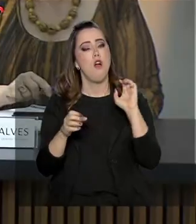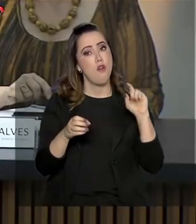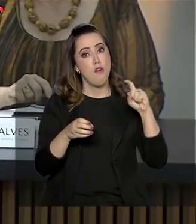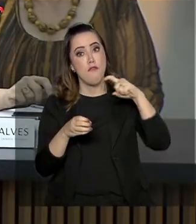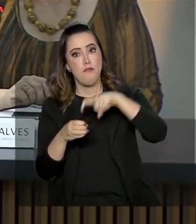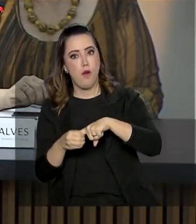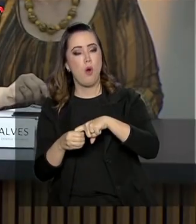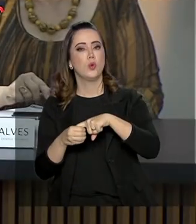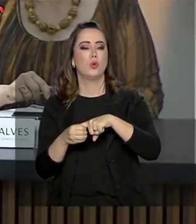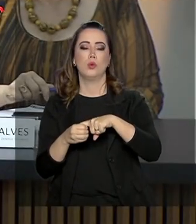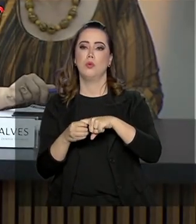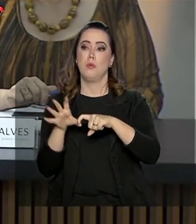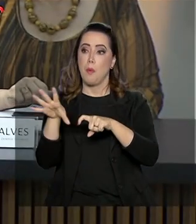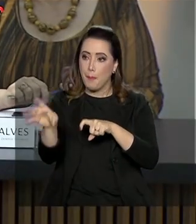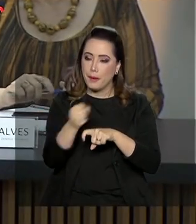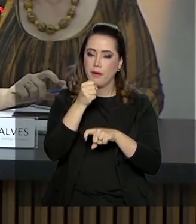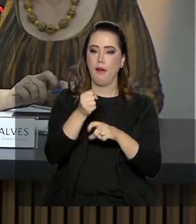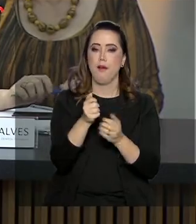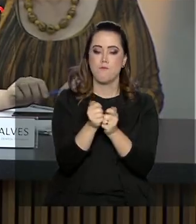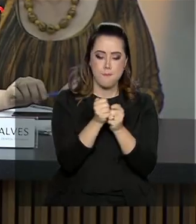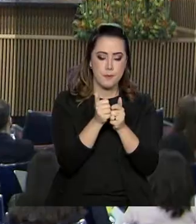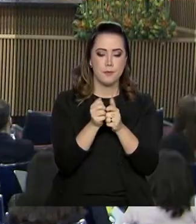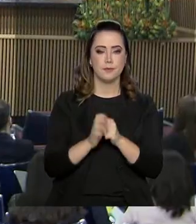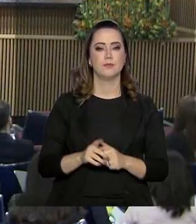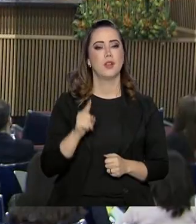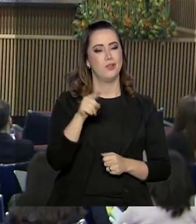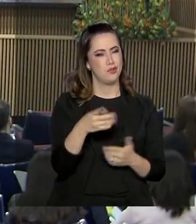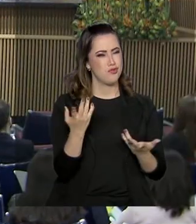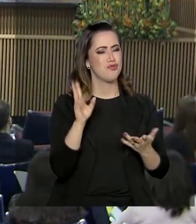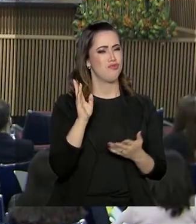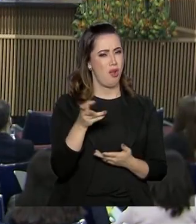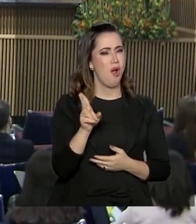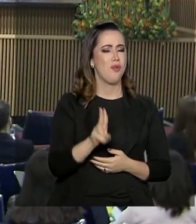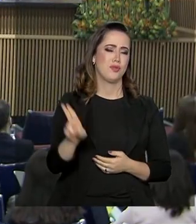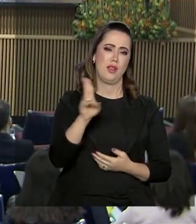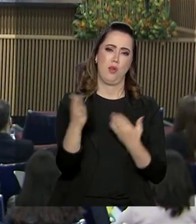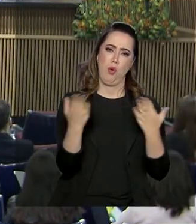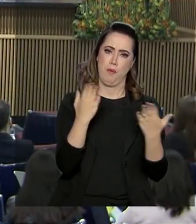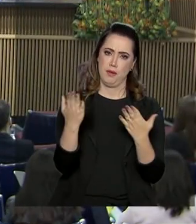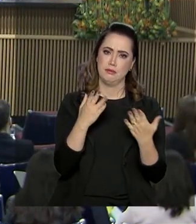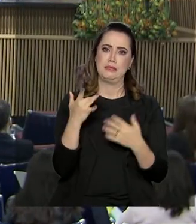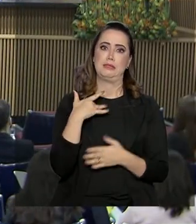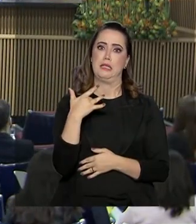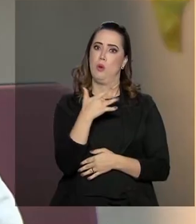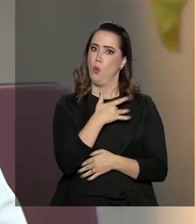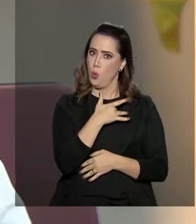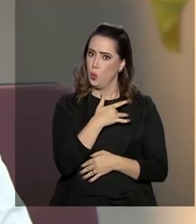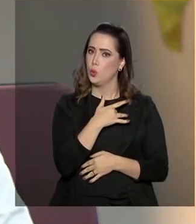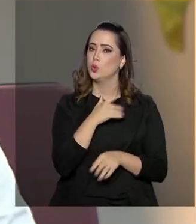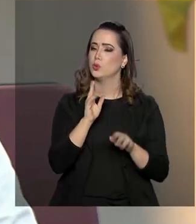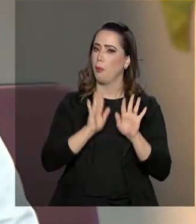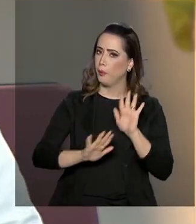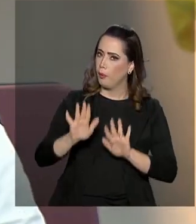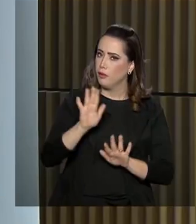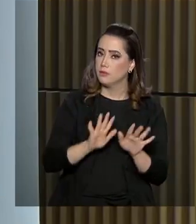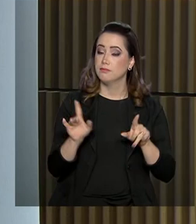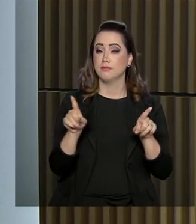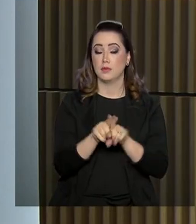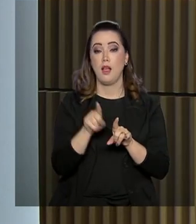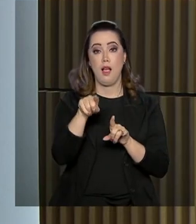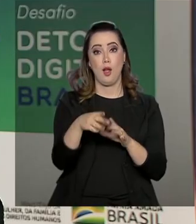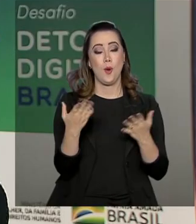já é tratado como problema de saúde pública e preocupa o governo que lançou o programa interministerial